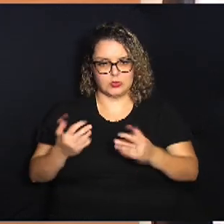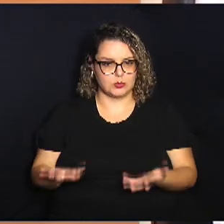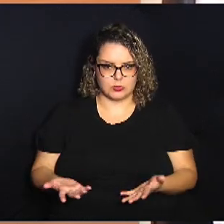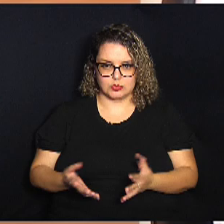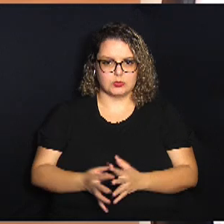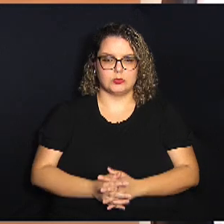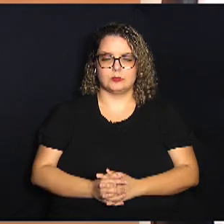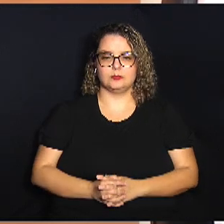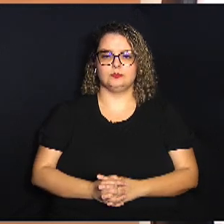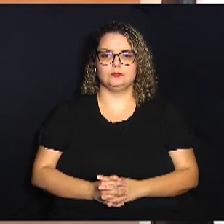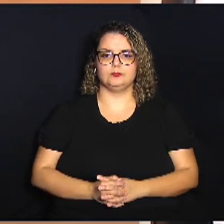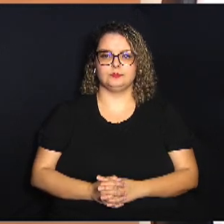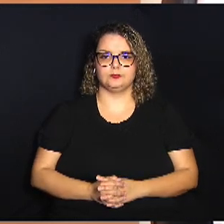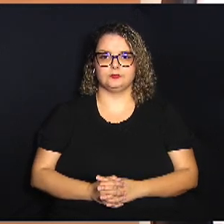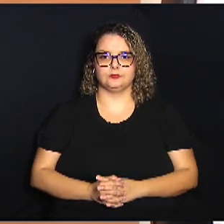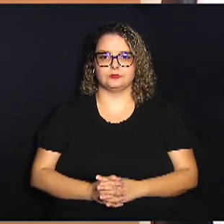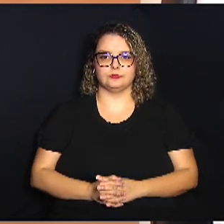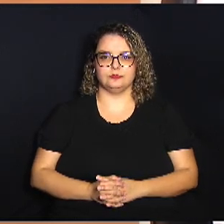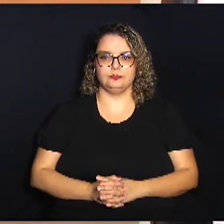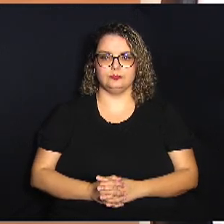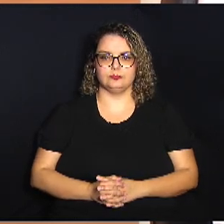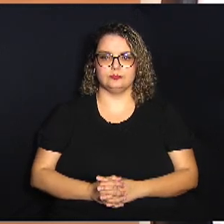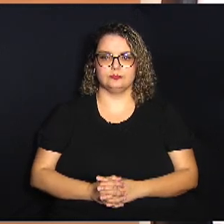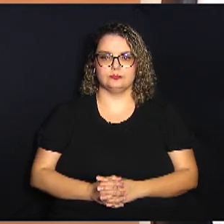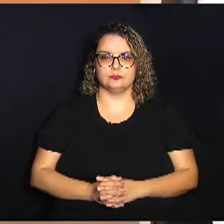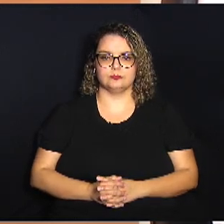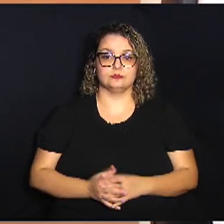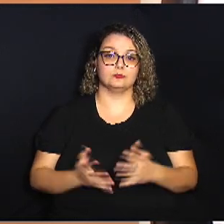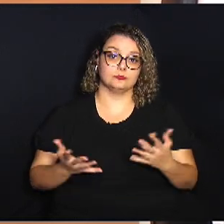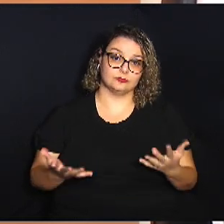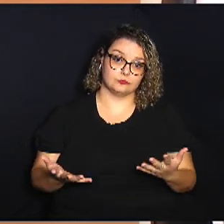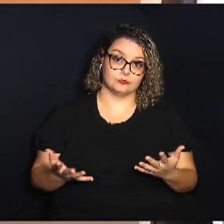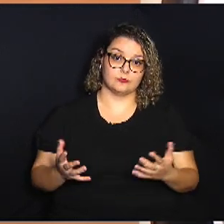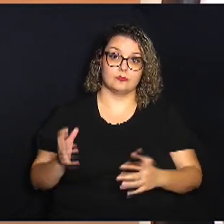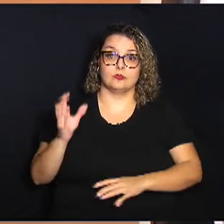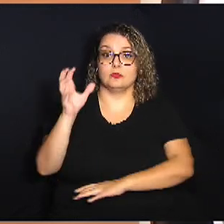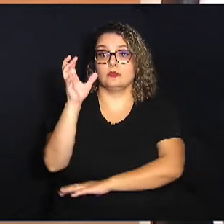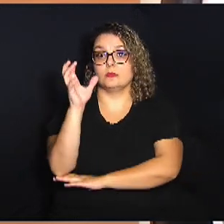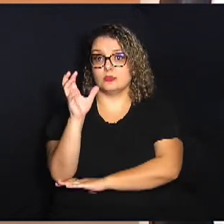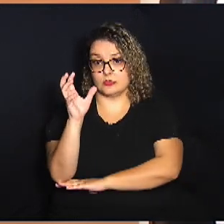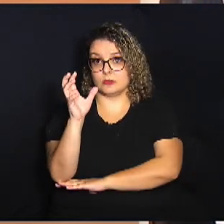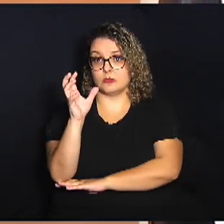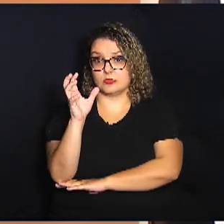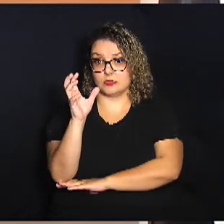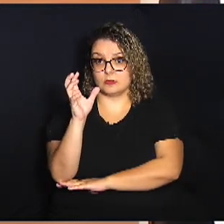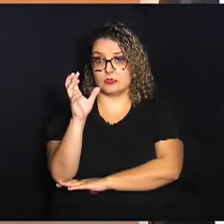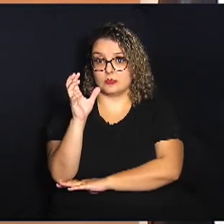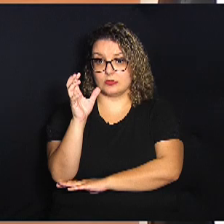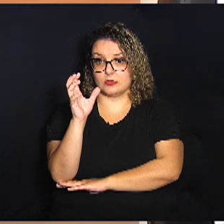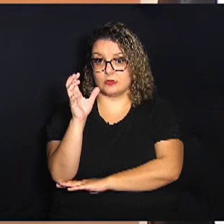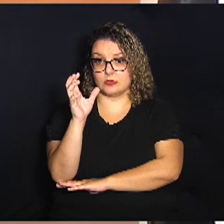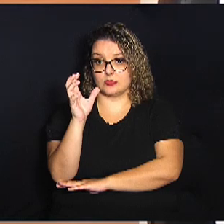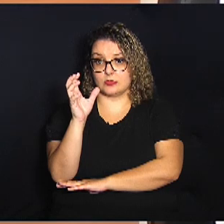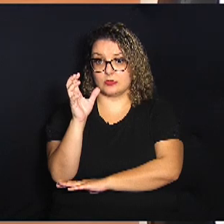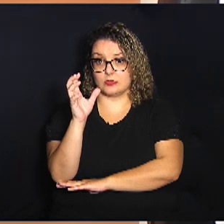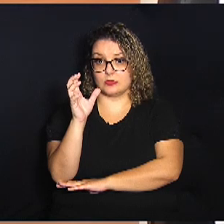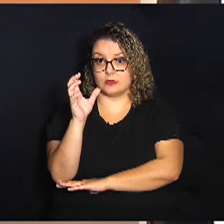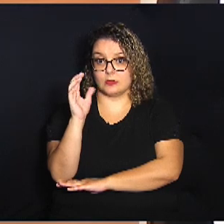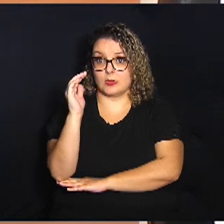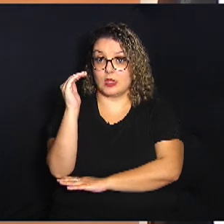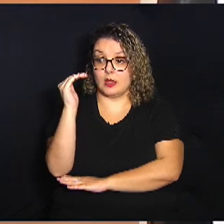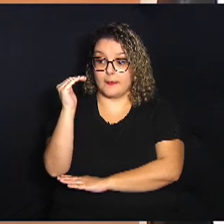embora essa as antenas sejam de porte bem